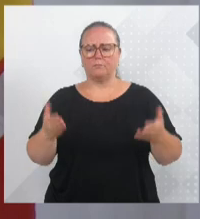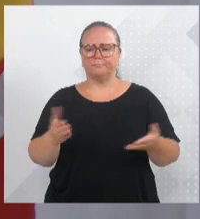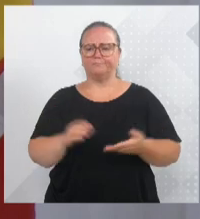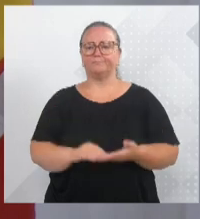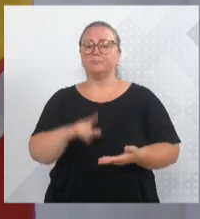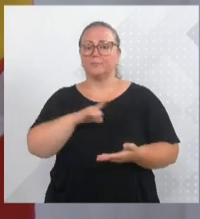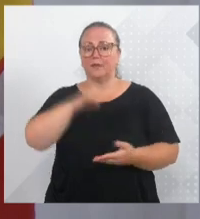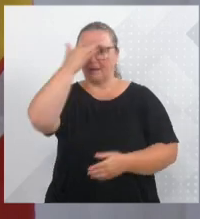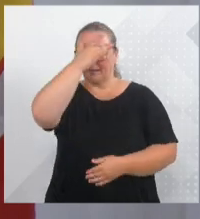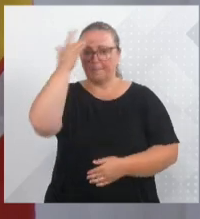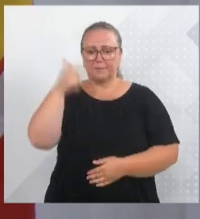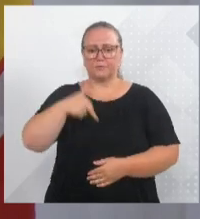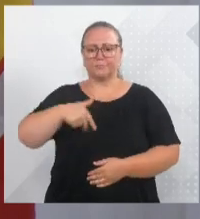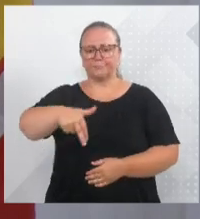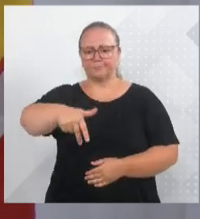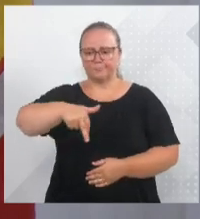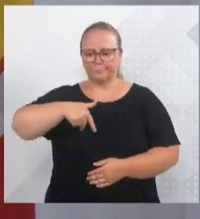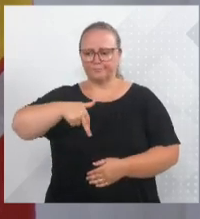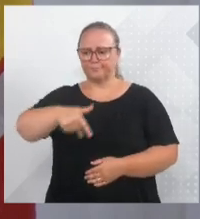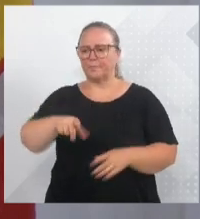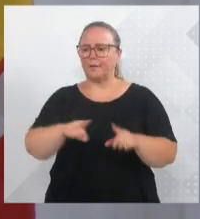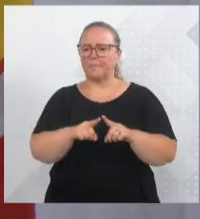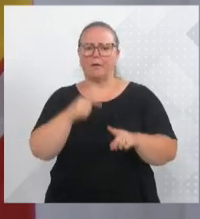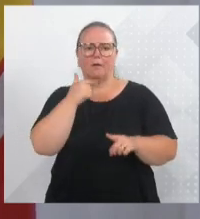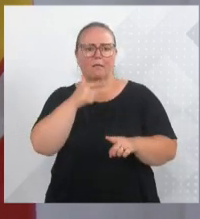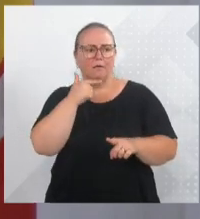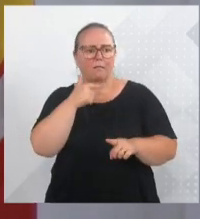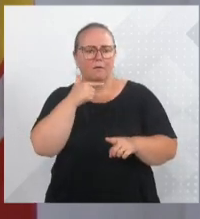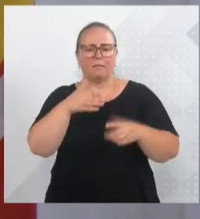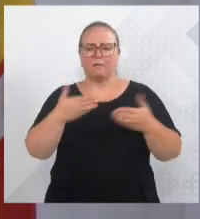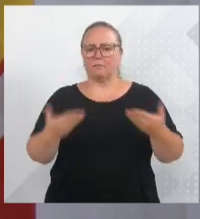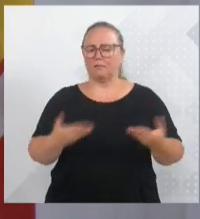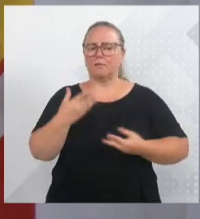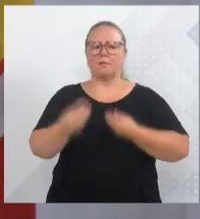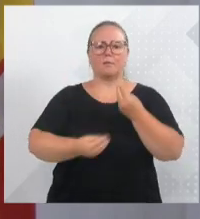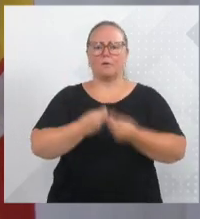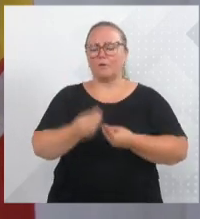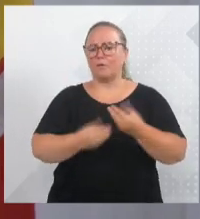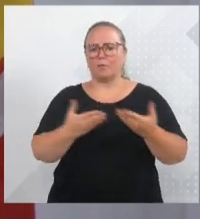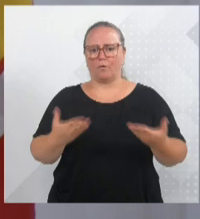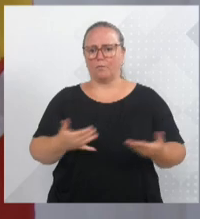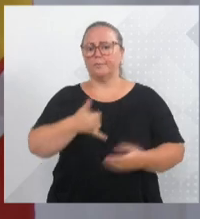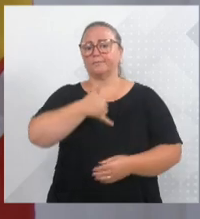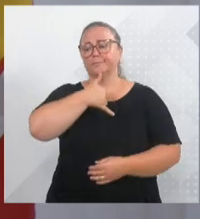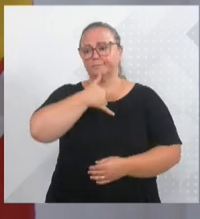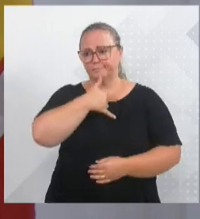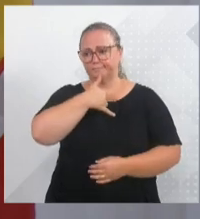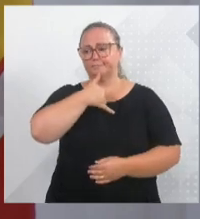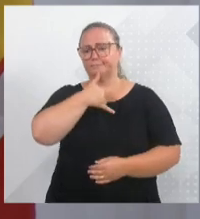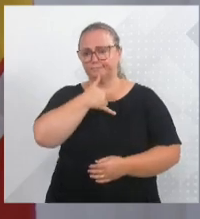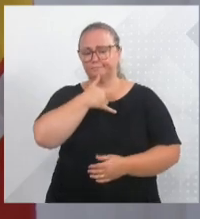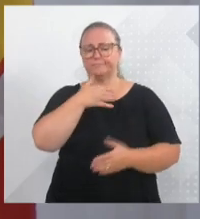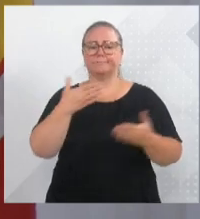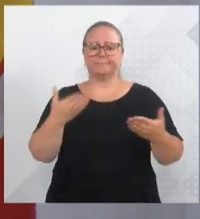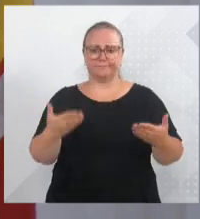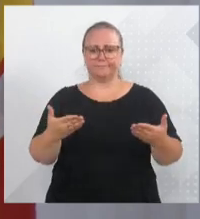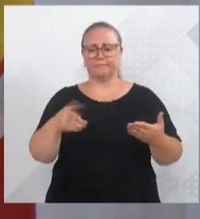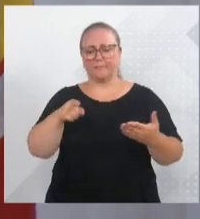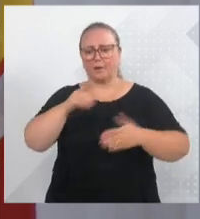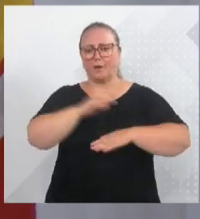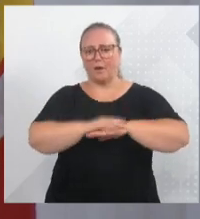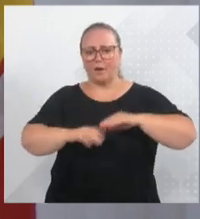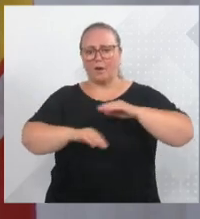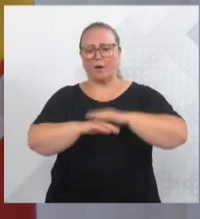caminhando, já utilizando esse espaço público, mas que se, infelizmente, acabam encontrando a obra desta